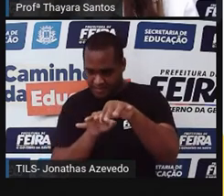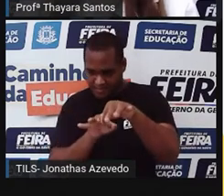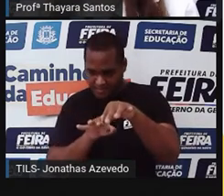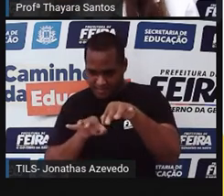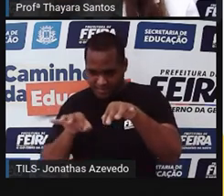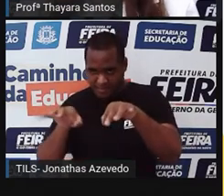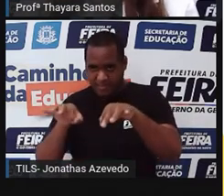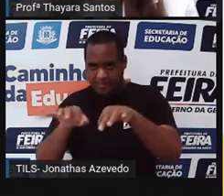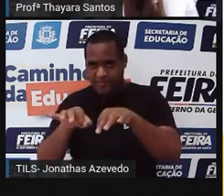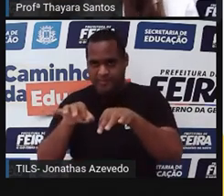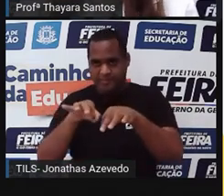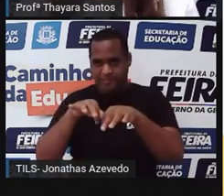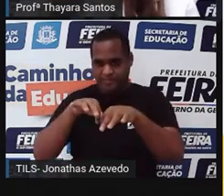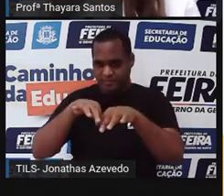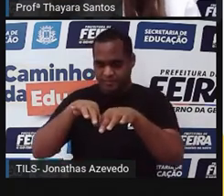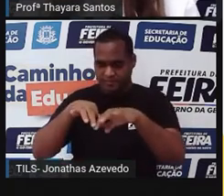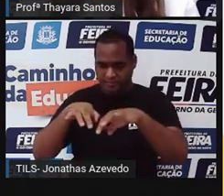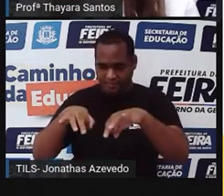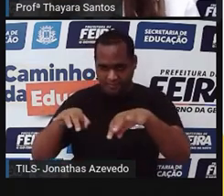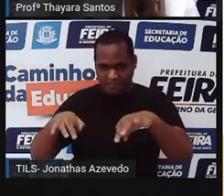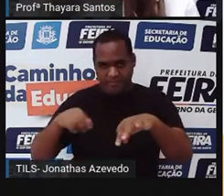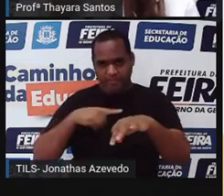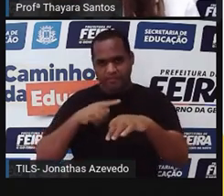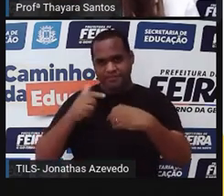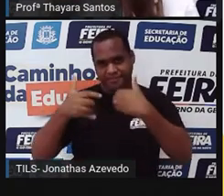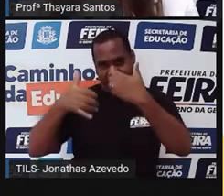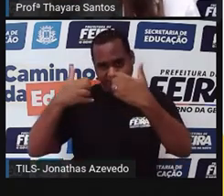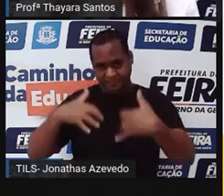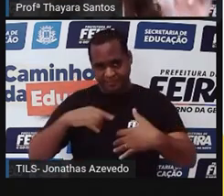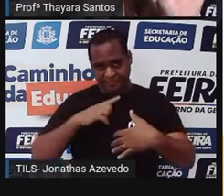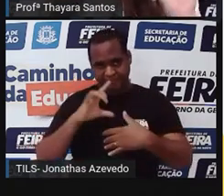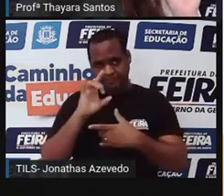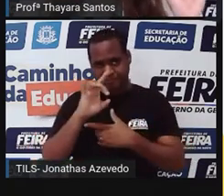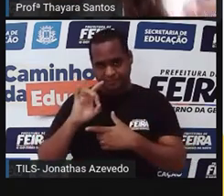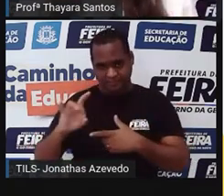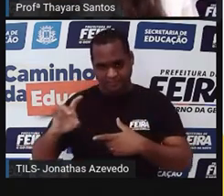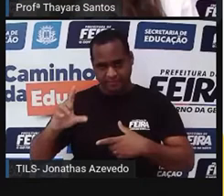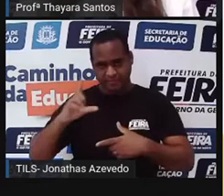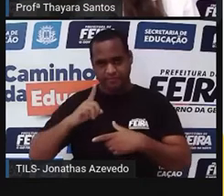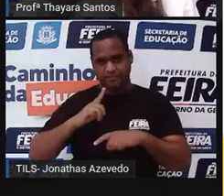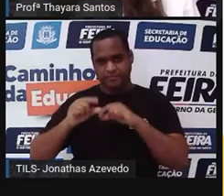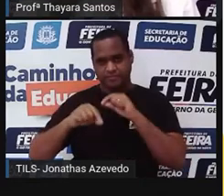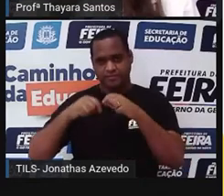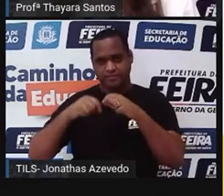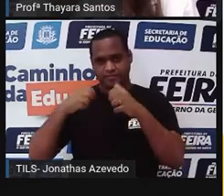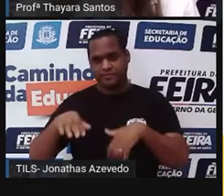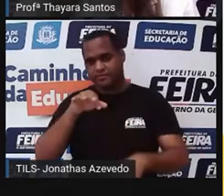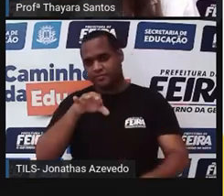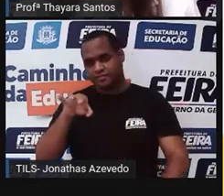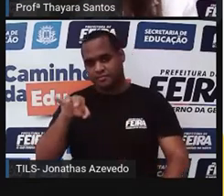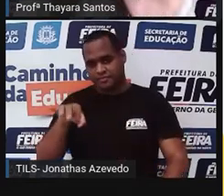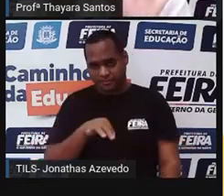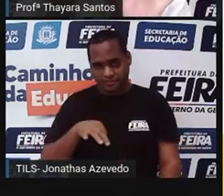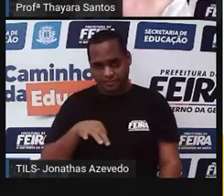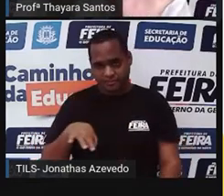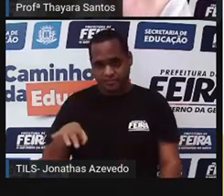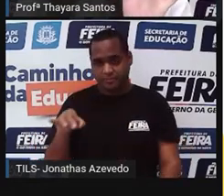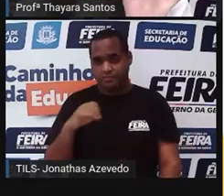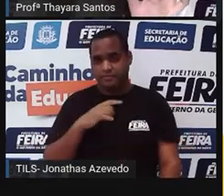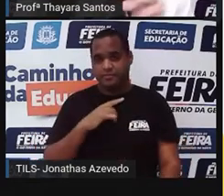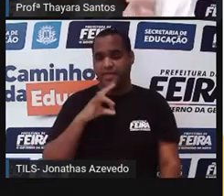separando, que a gente chama de segmento. Então, em cada linha dessa, que parece os anezinhos dos anéis índios, em cada linha dessa, em cada